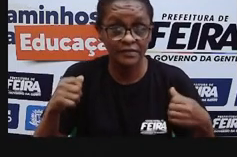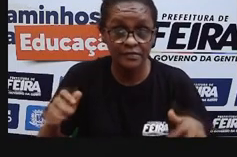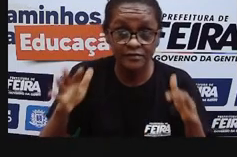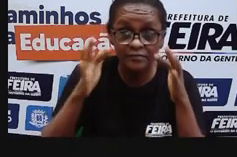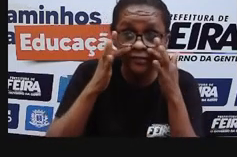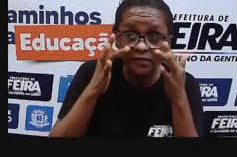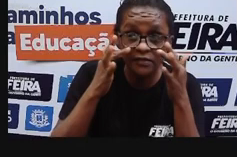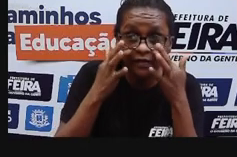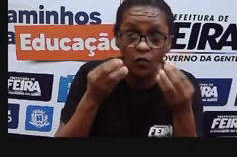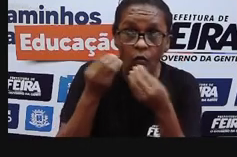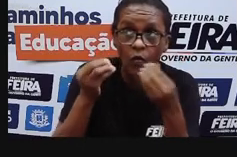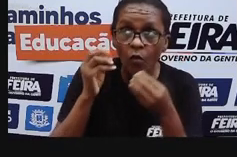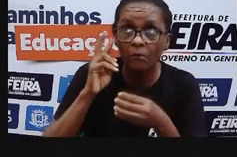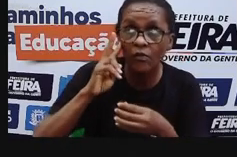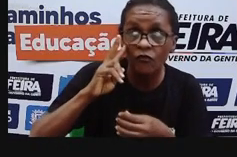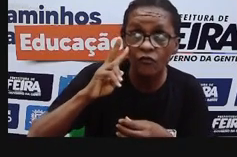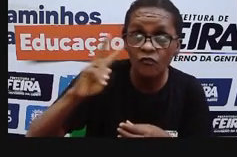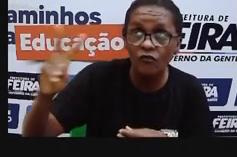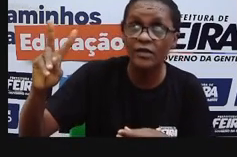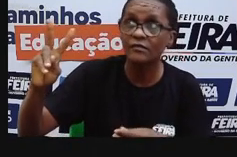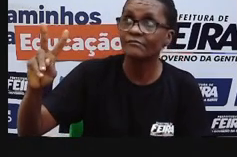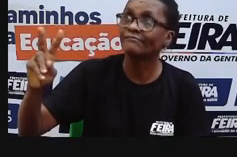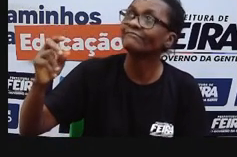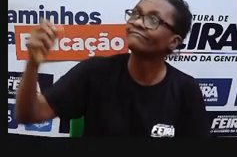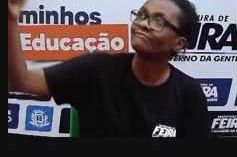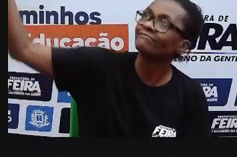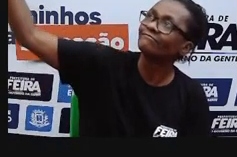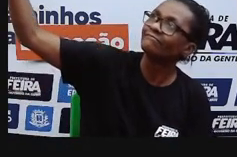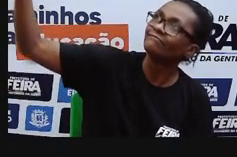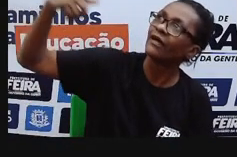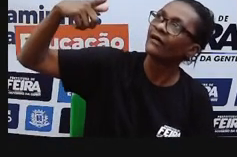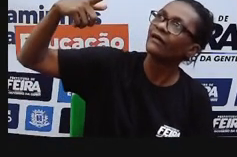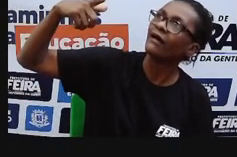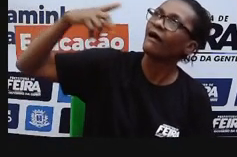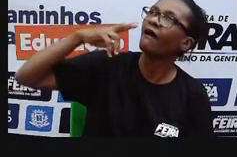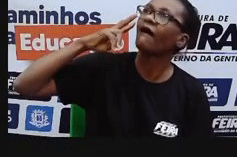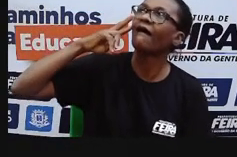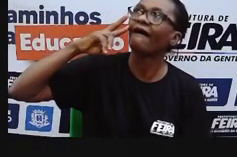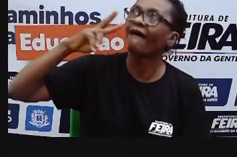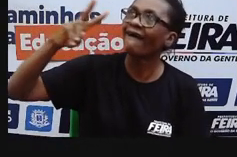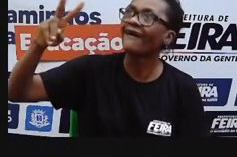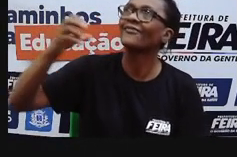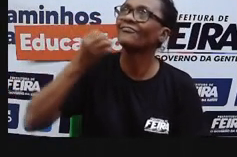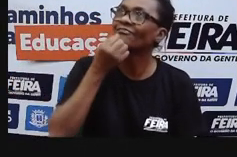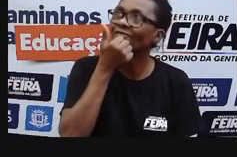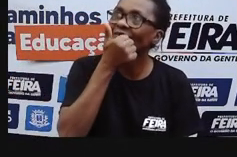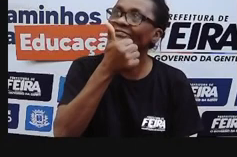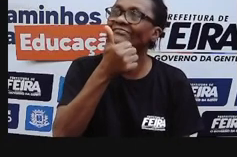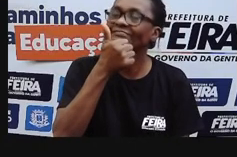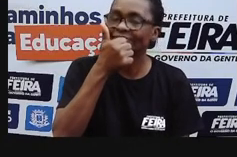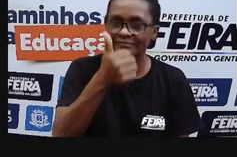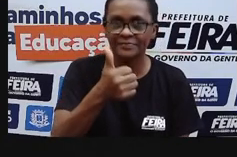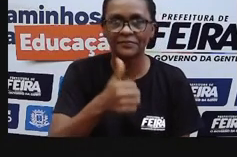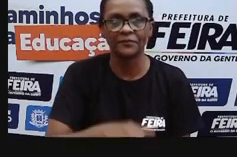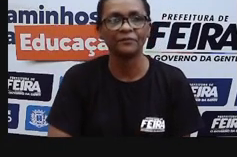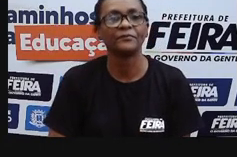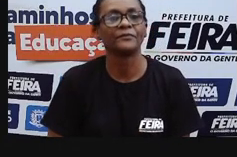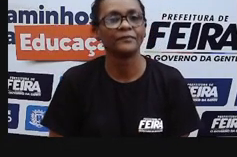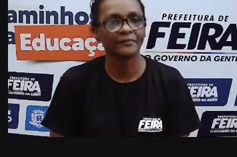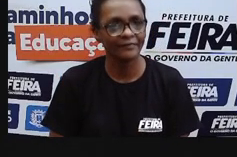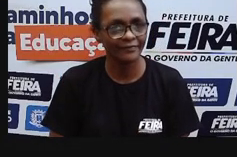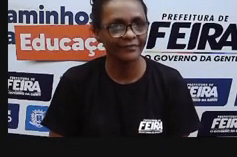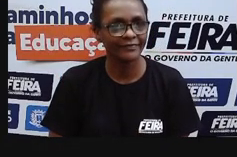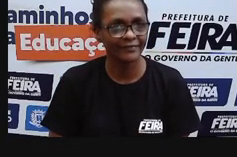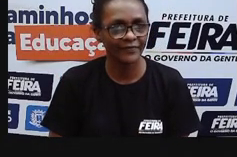do que a gente vê dessa luz que chega aos nossos olhos em imagens, tá? E aí, nós enxergamos cores